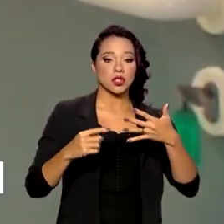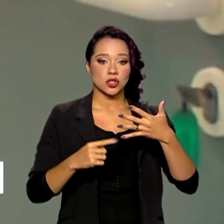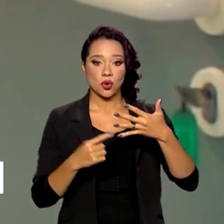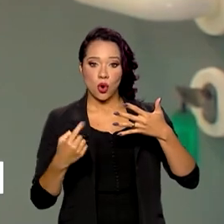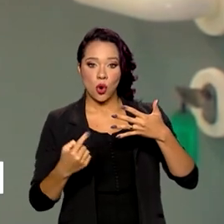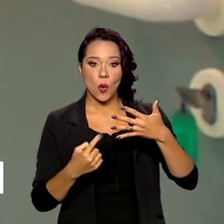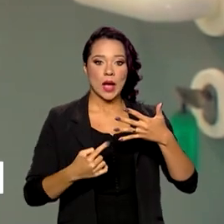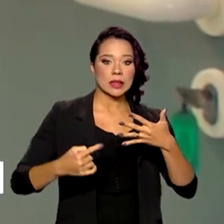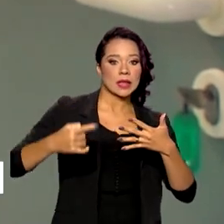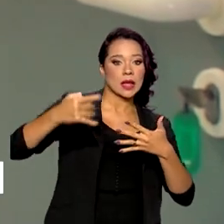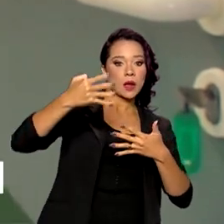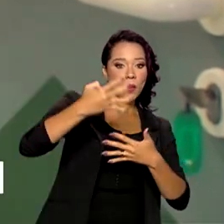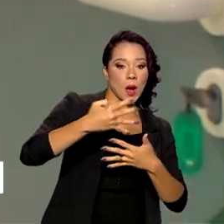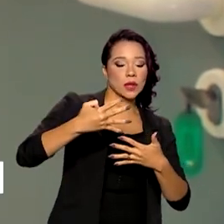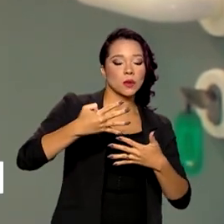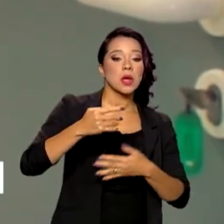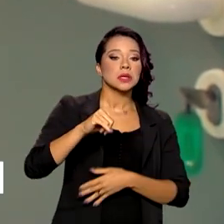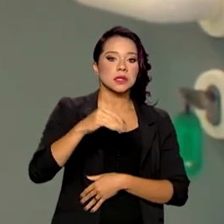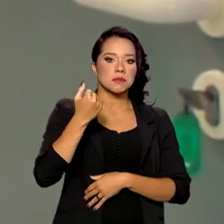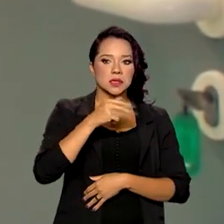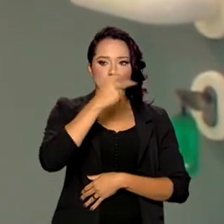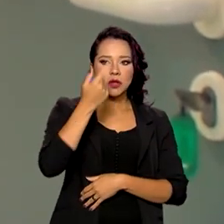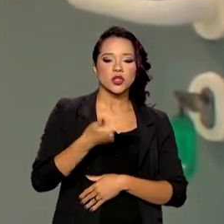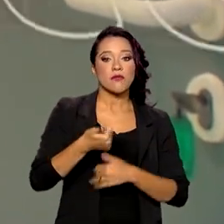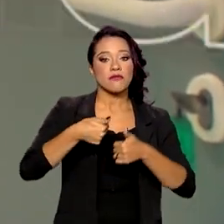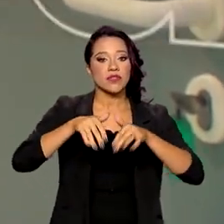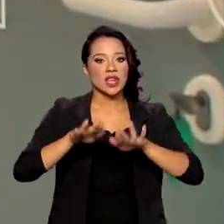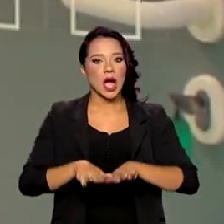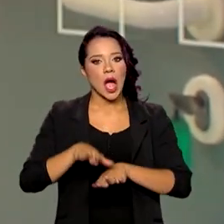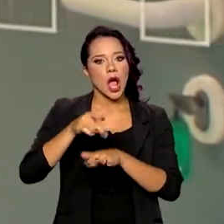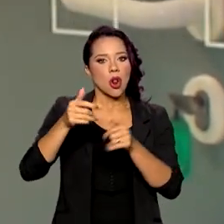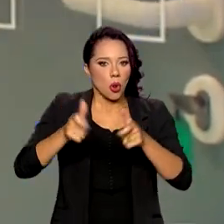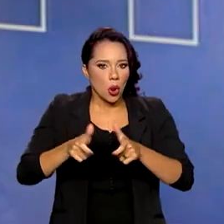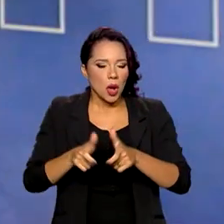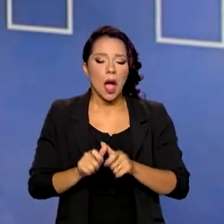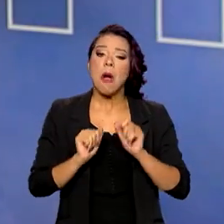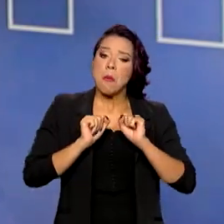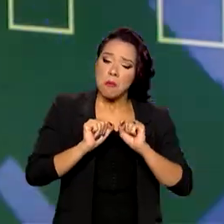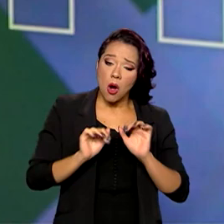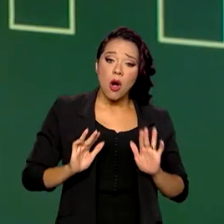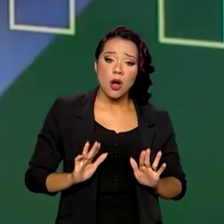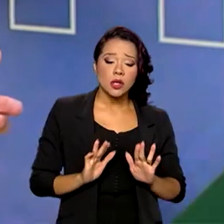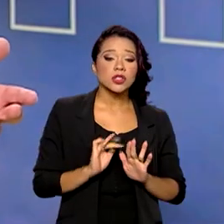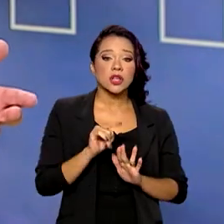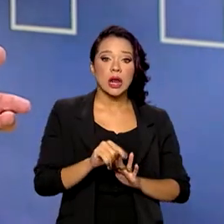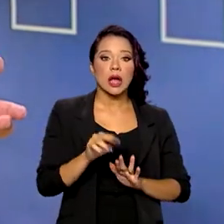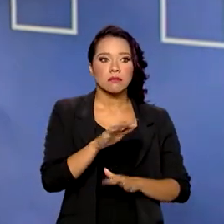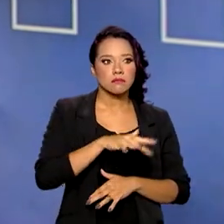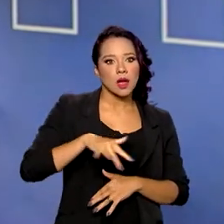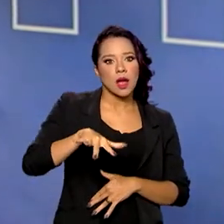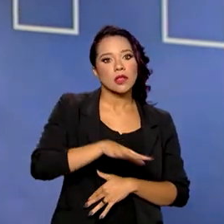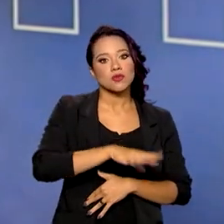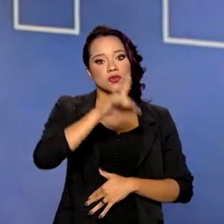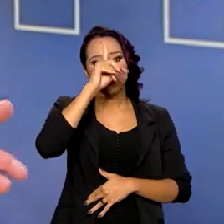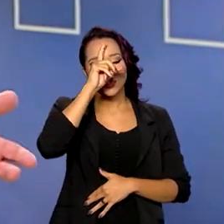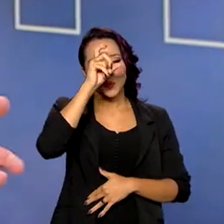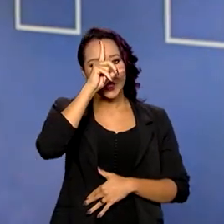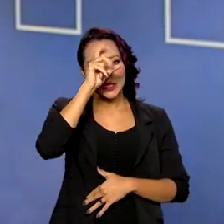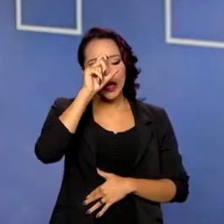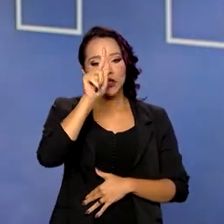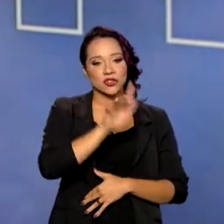4. Quando é necessária internação, essa internação, ela pode acontecer na própria rede, nos hospitais